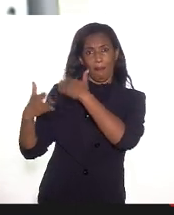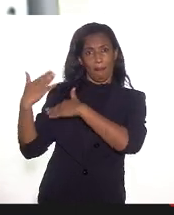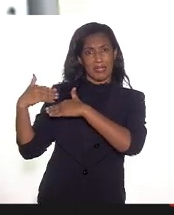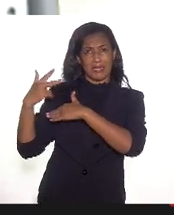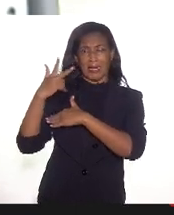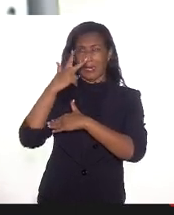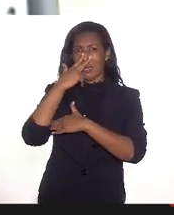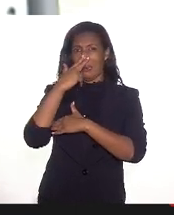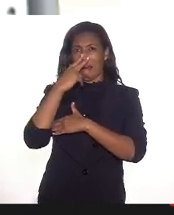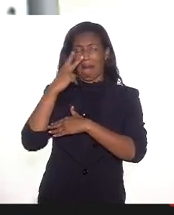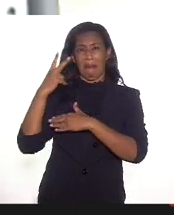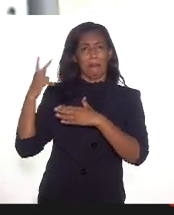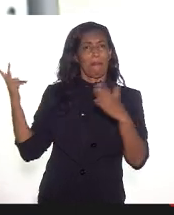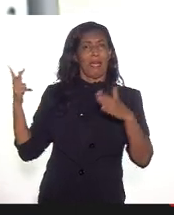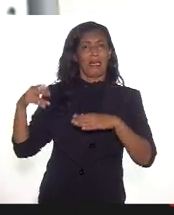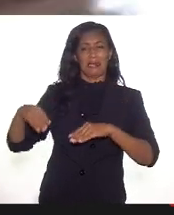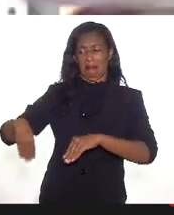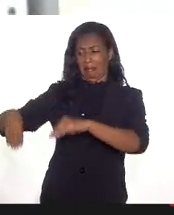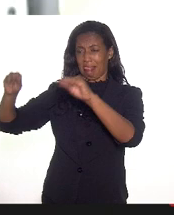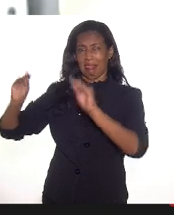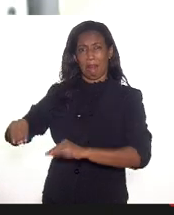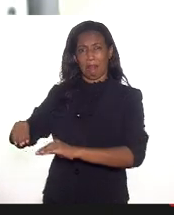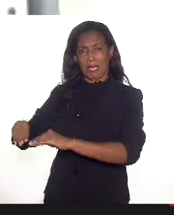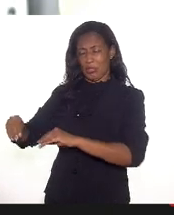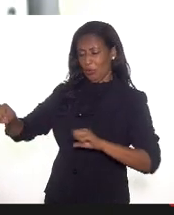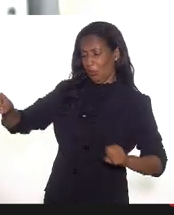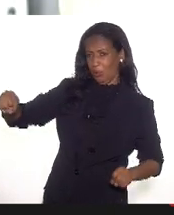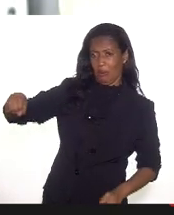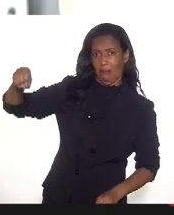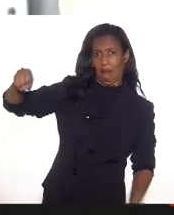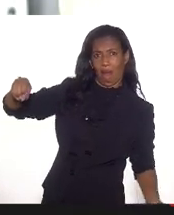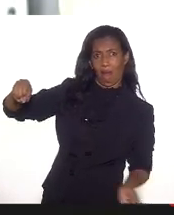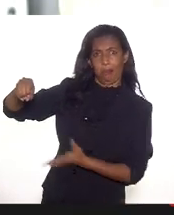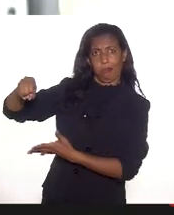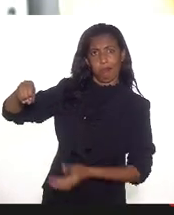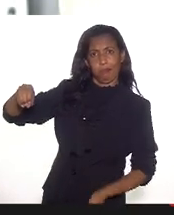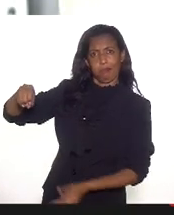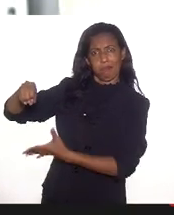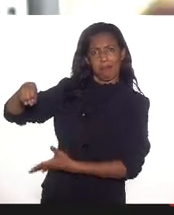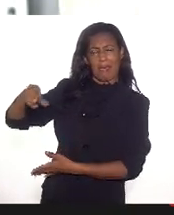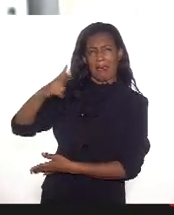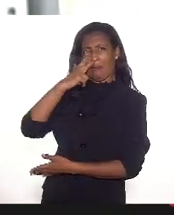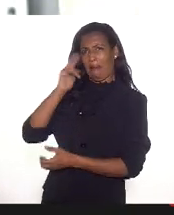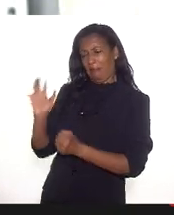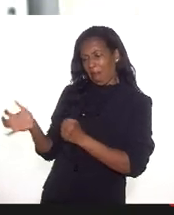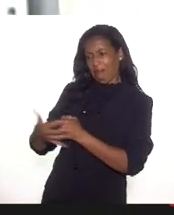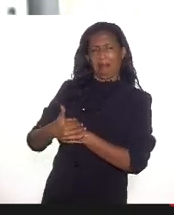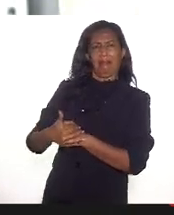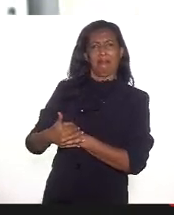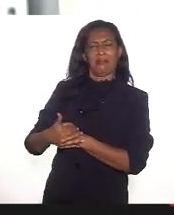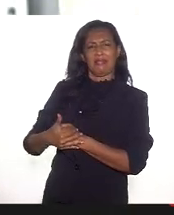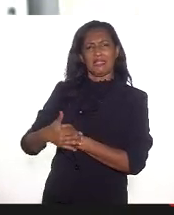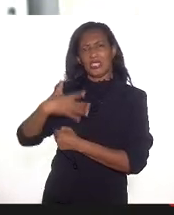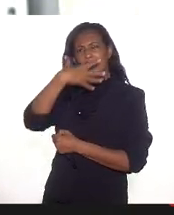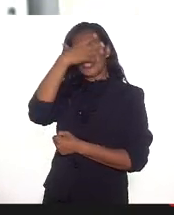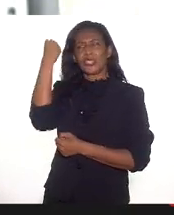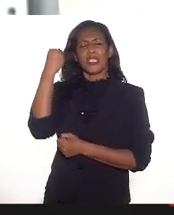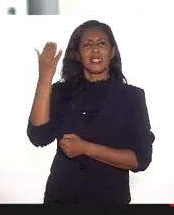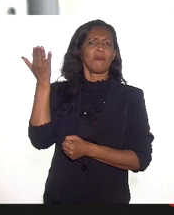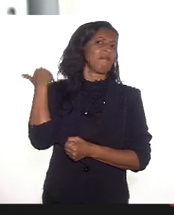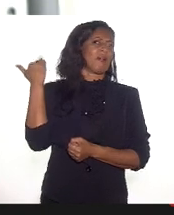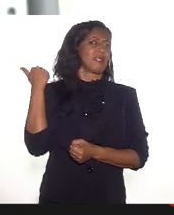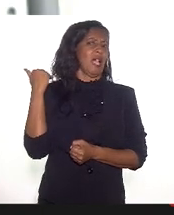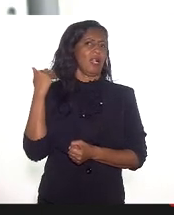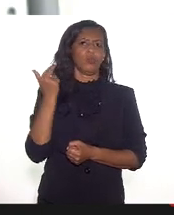jogado para debaixo do tapete ou onde existe uma tentativa de ocultamento de passados e esses passados